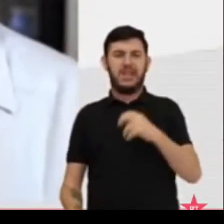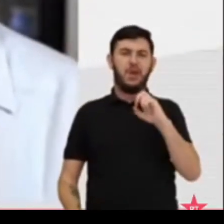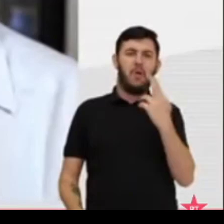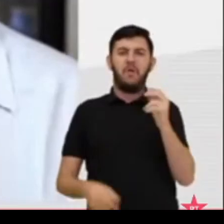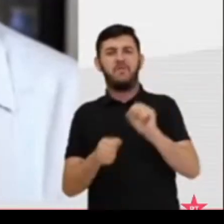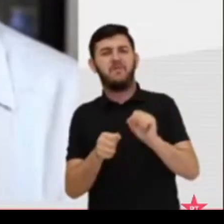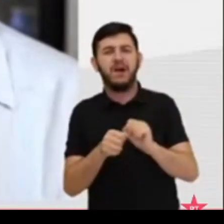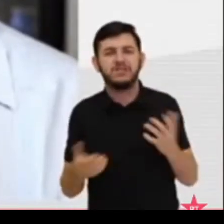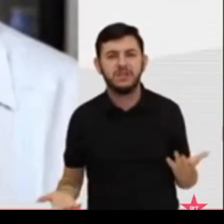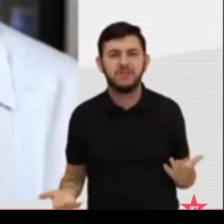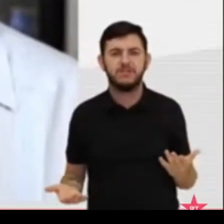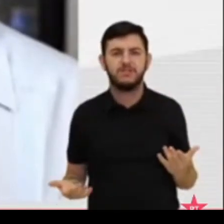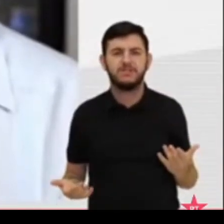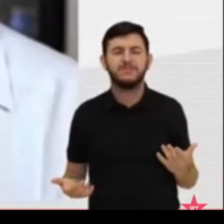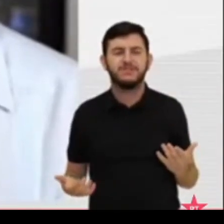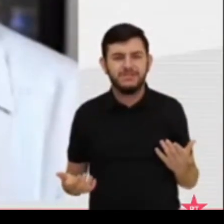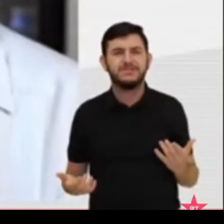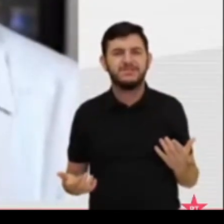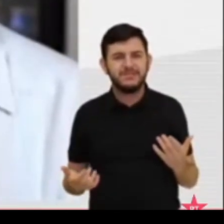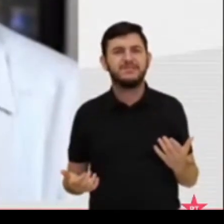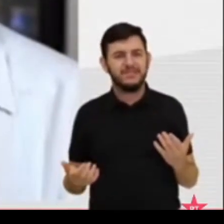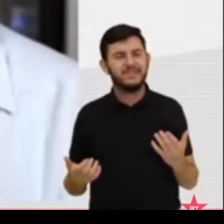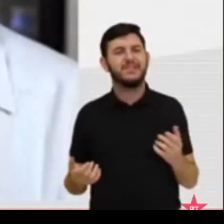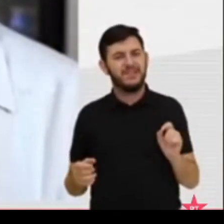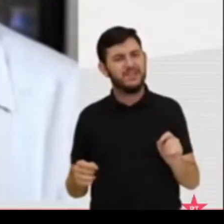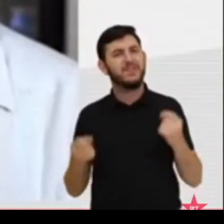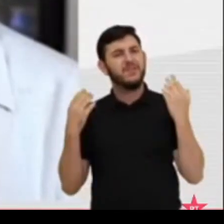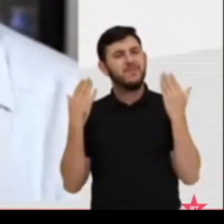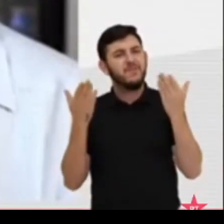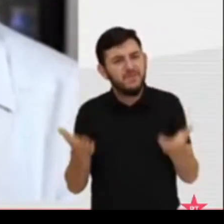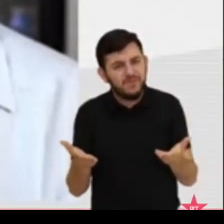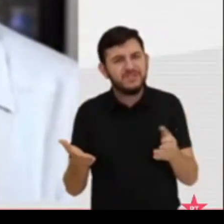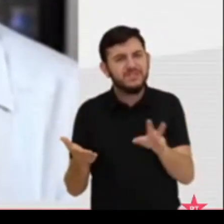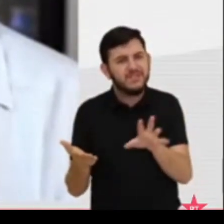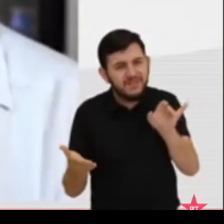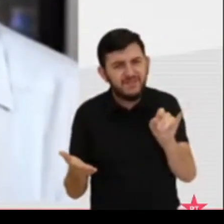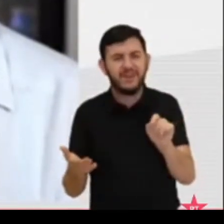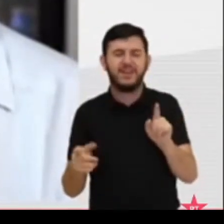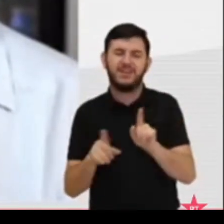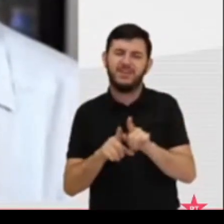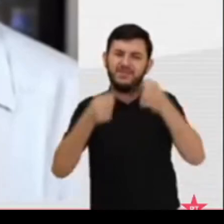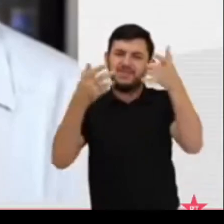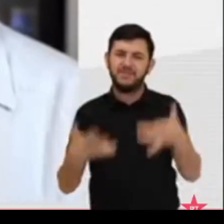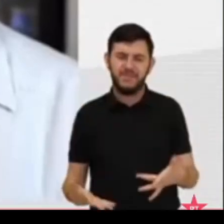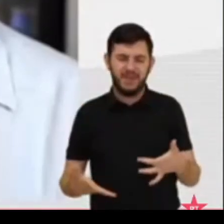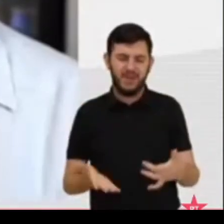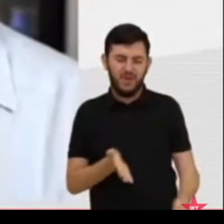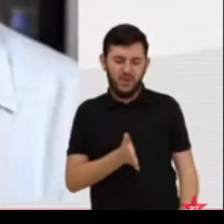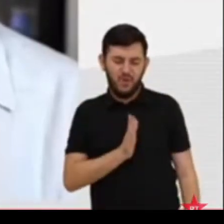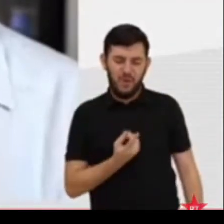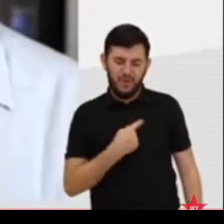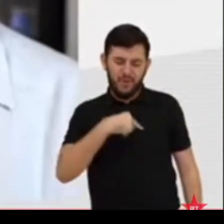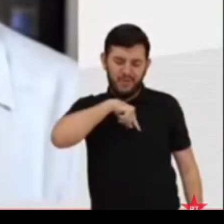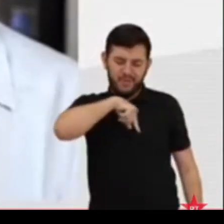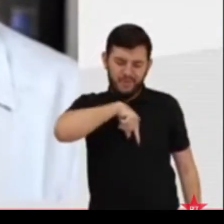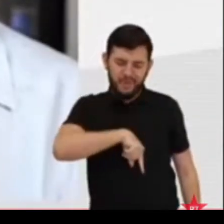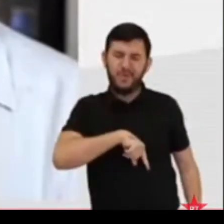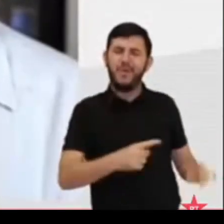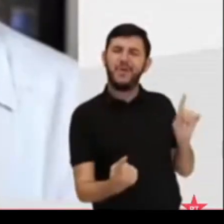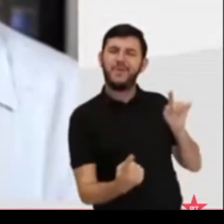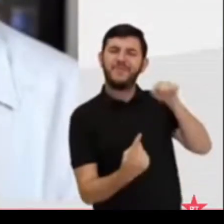você, meu caro, será, e eu quero te dizer de coração, motivo de orgulho.